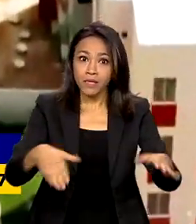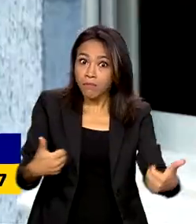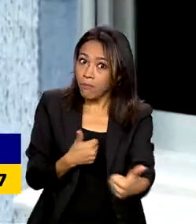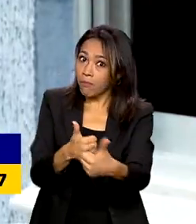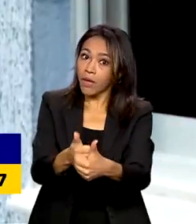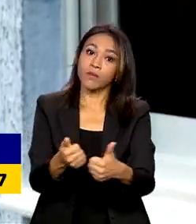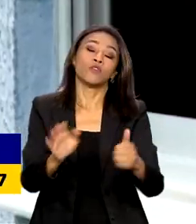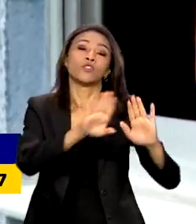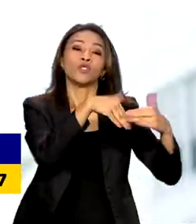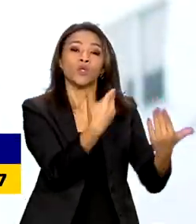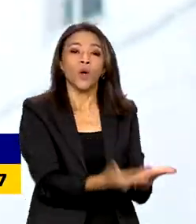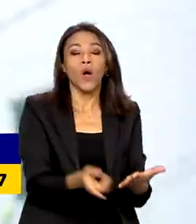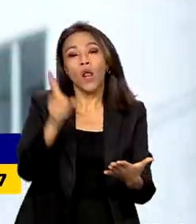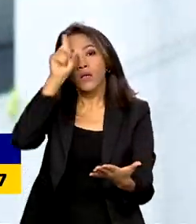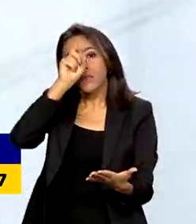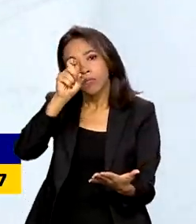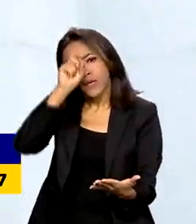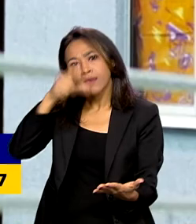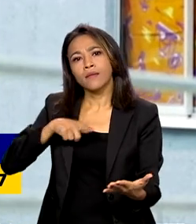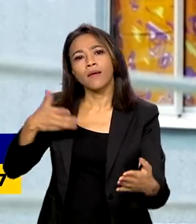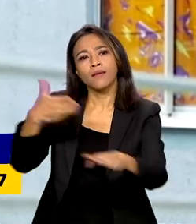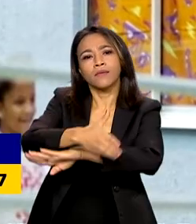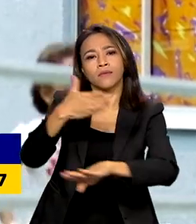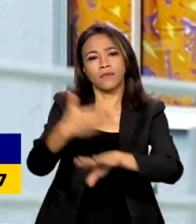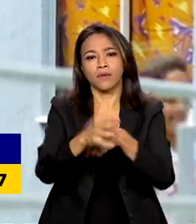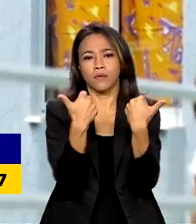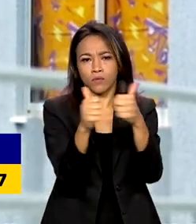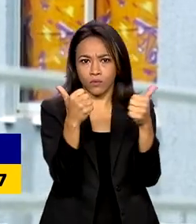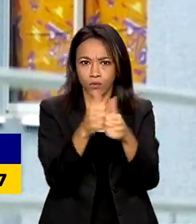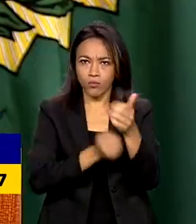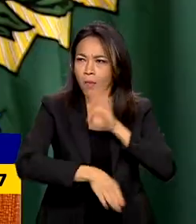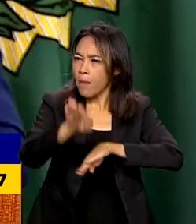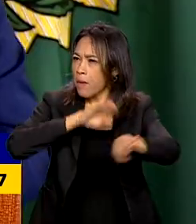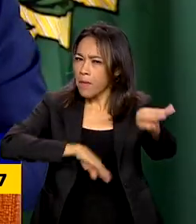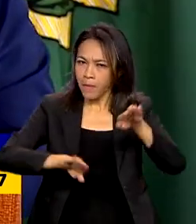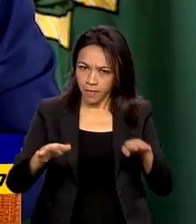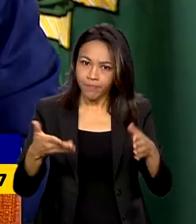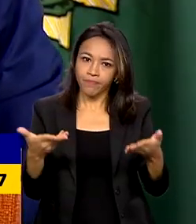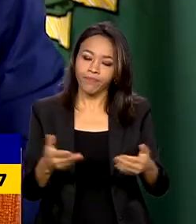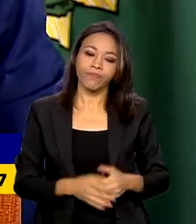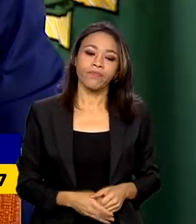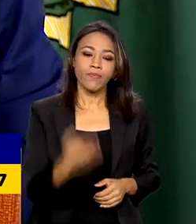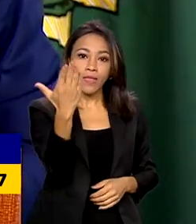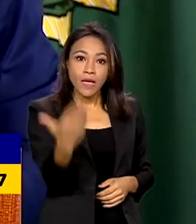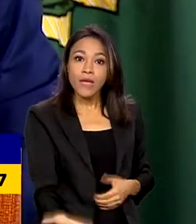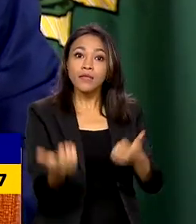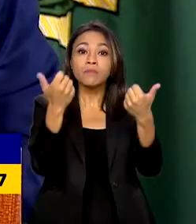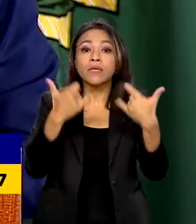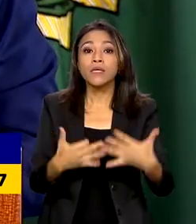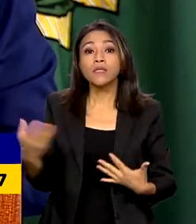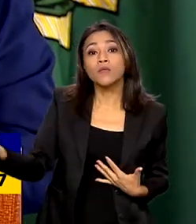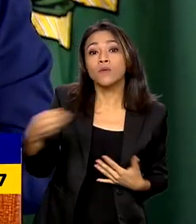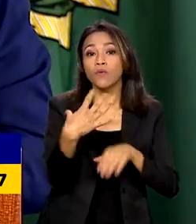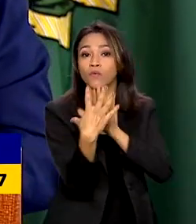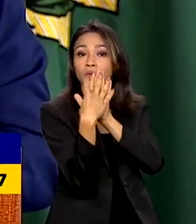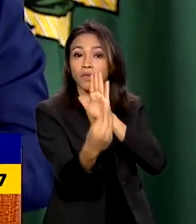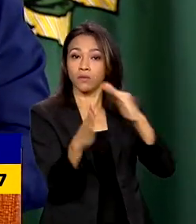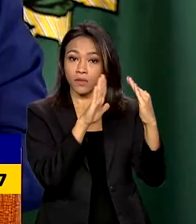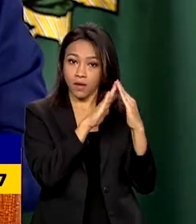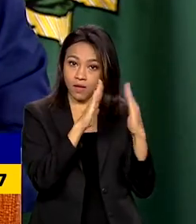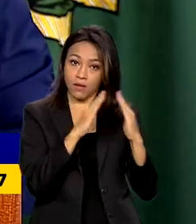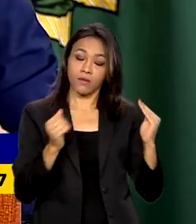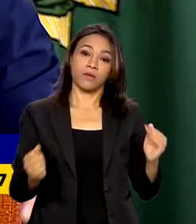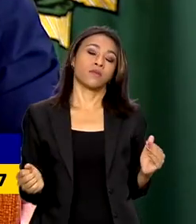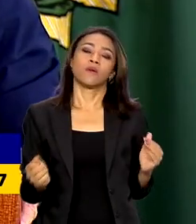escolas, hospitais e ter acesso a transporte público coletivo. Nessa nova modelagem de casa para atender